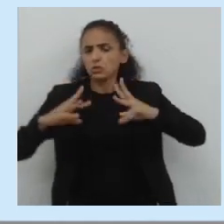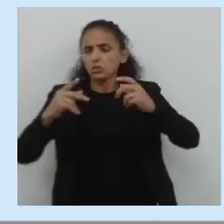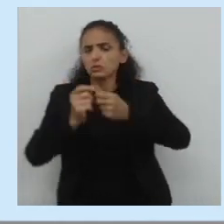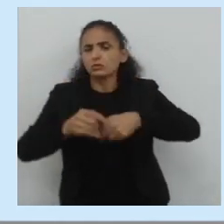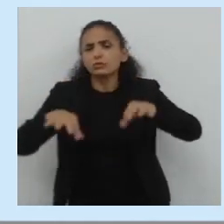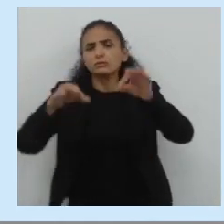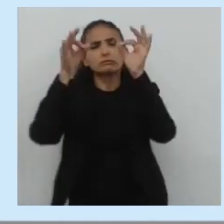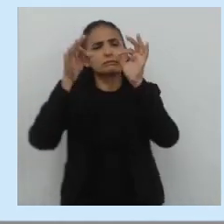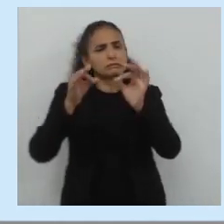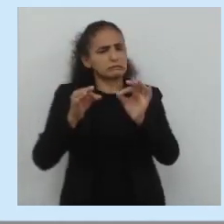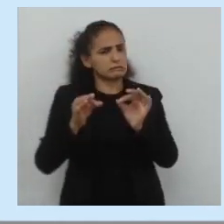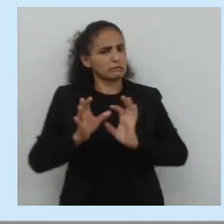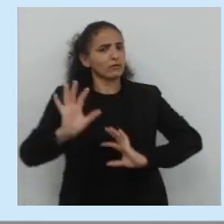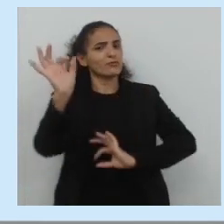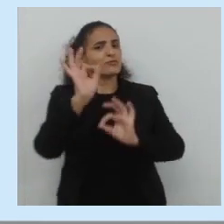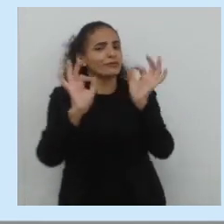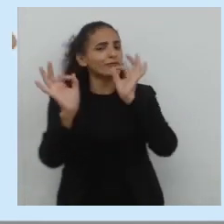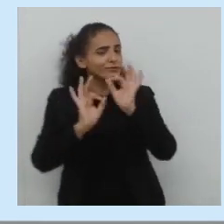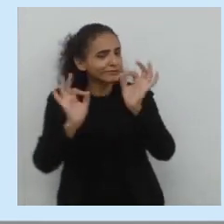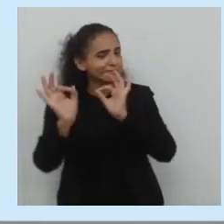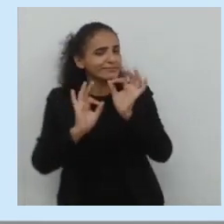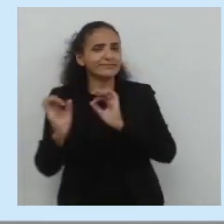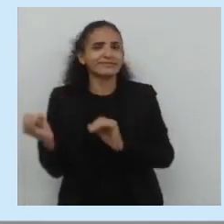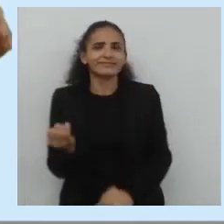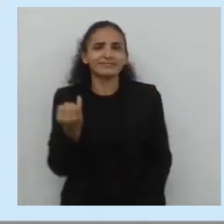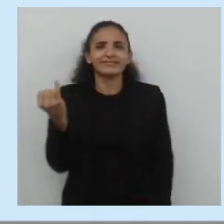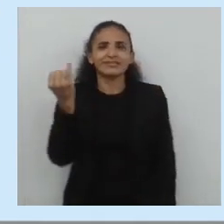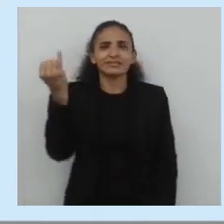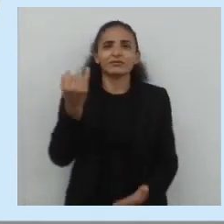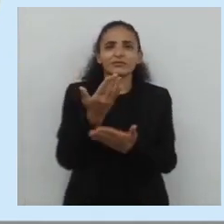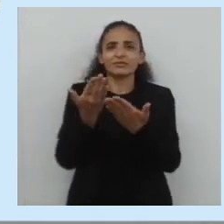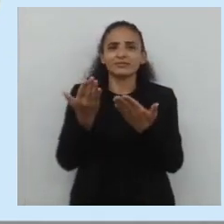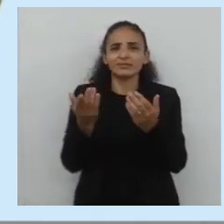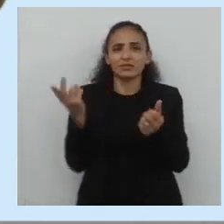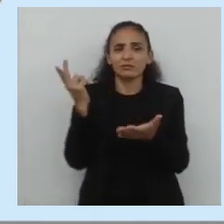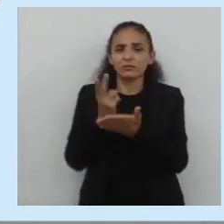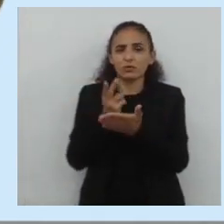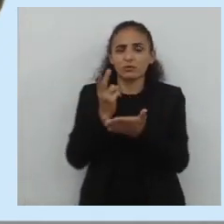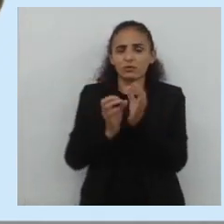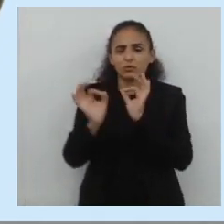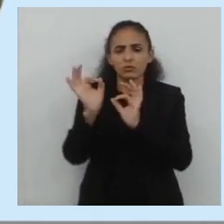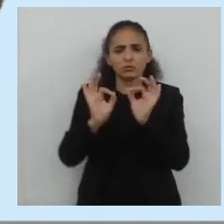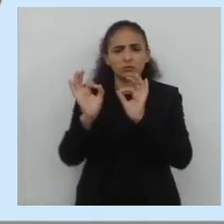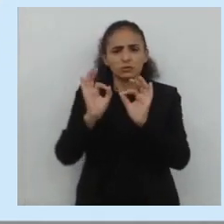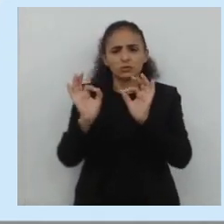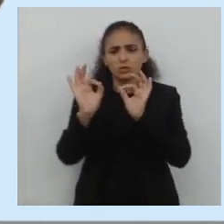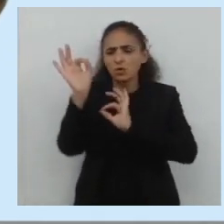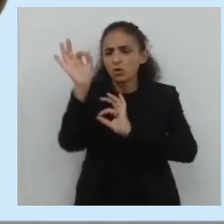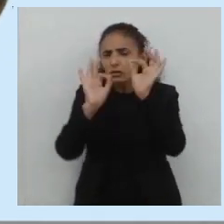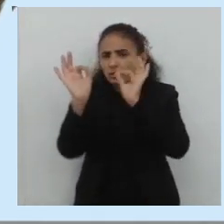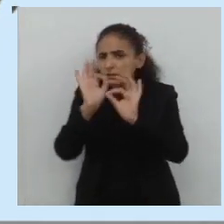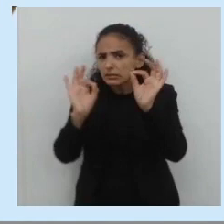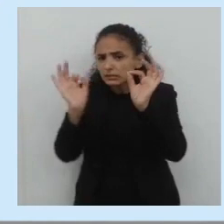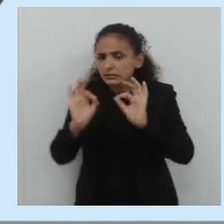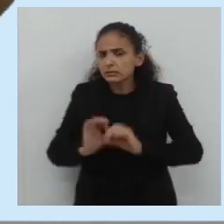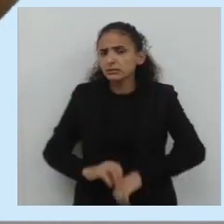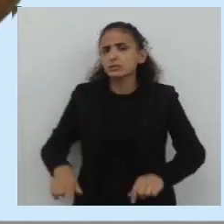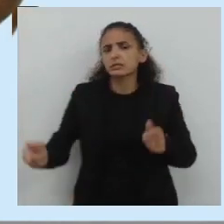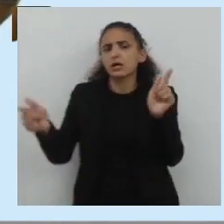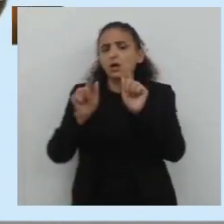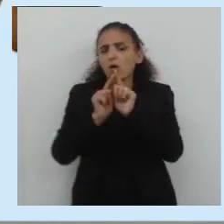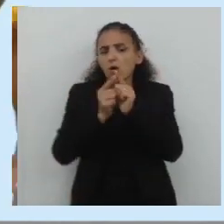texto seja mais organizado. É importante lembrar que a coesão diz respeito à organização